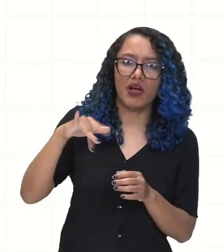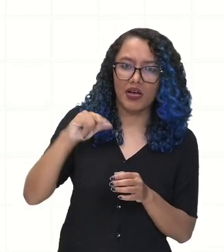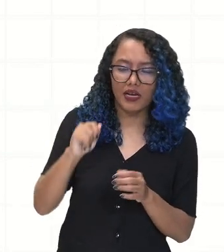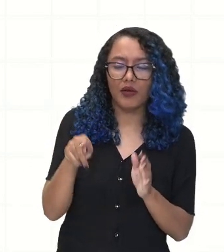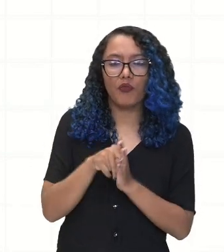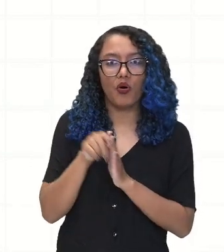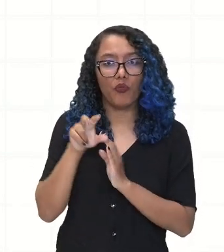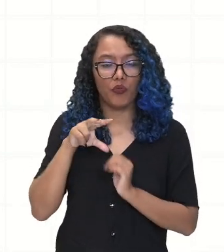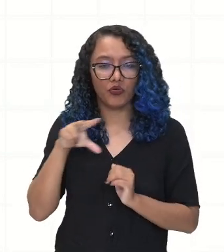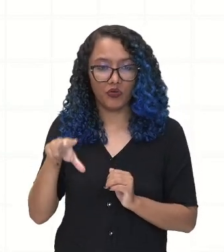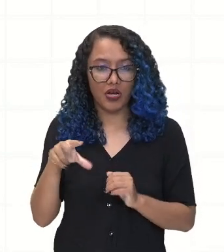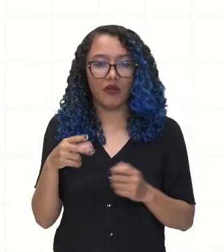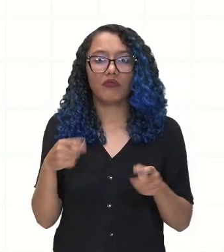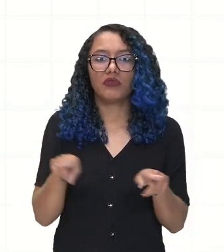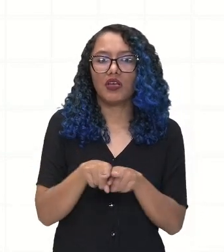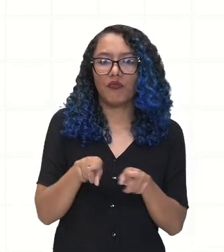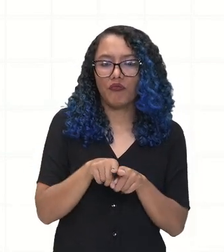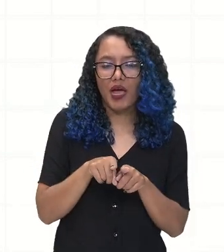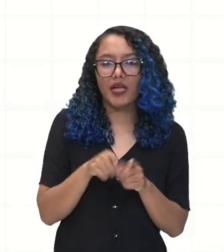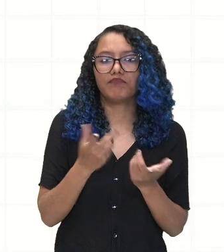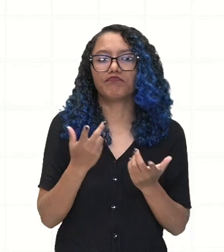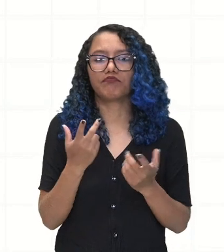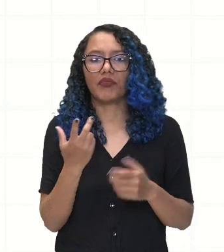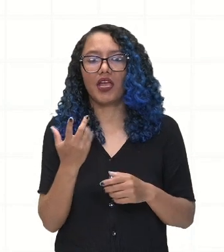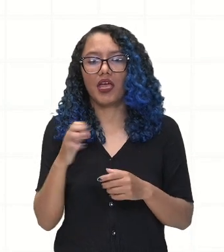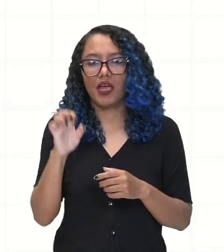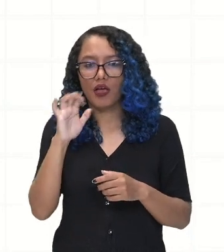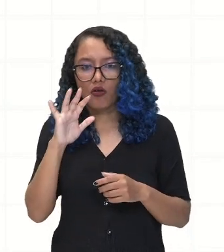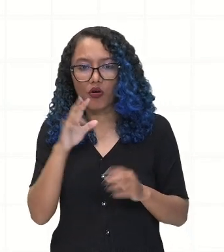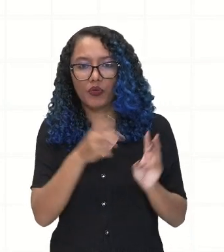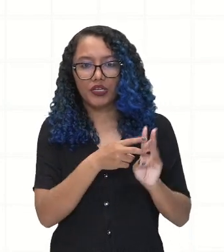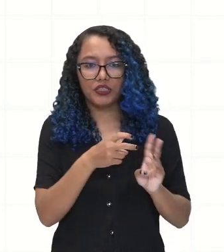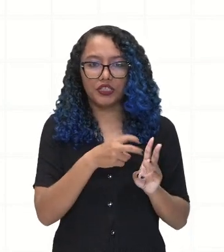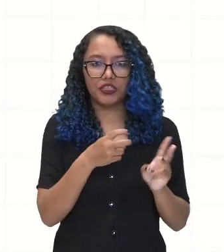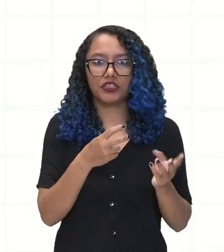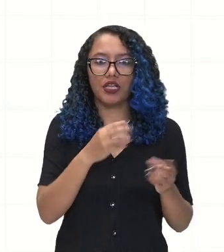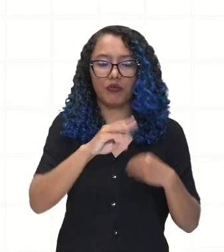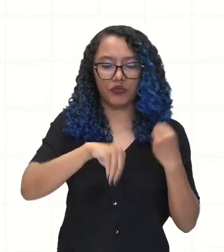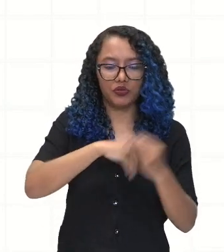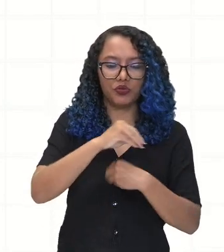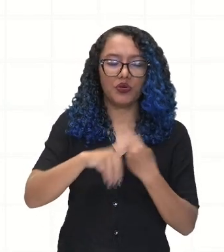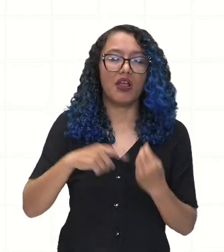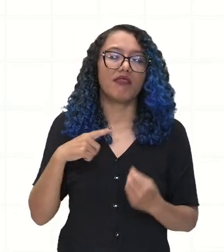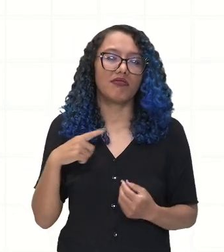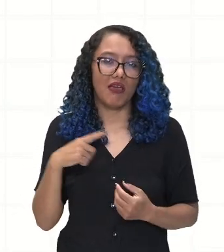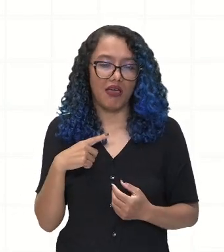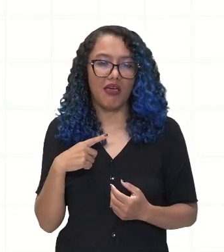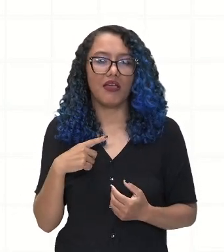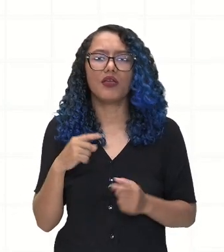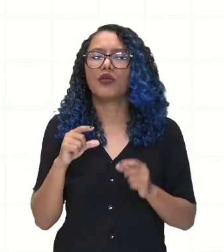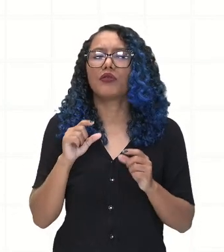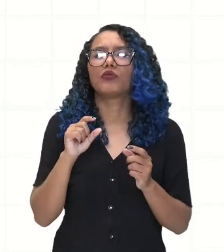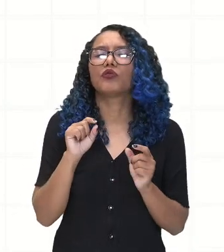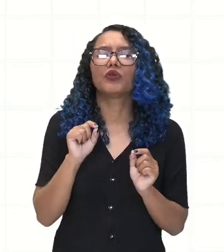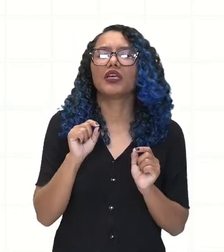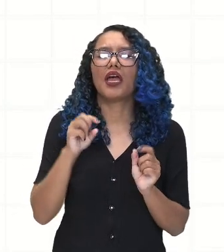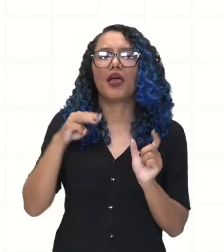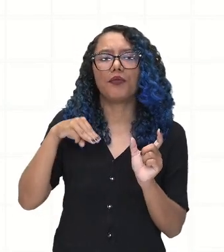miscigenação entre colonos indígenas através do casamento. O que seria a miscigenação?